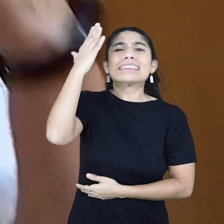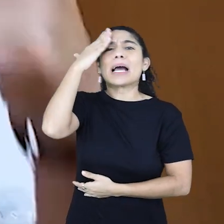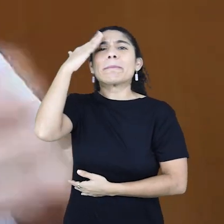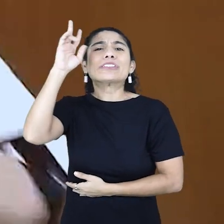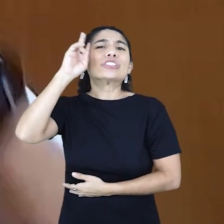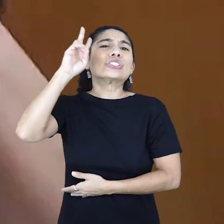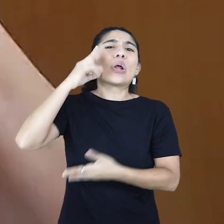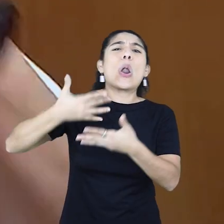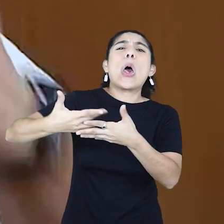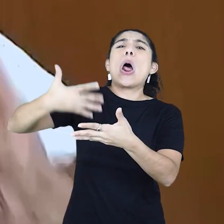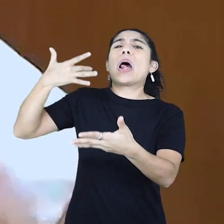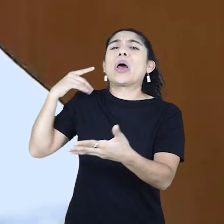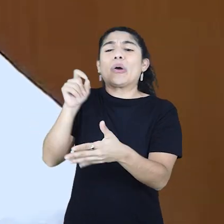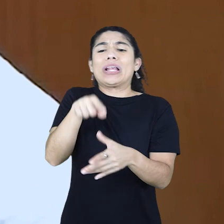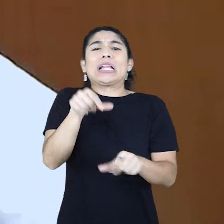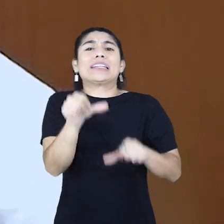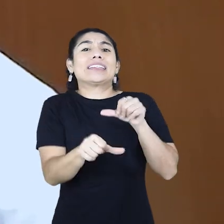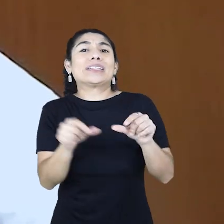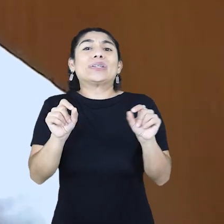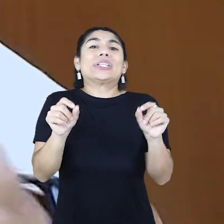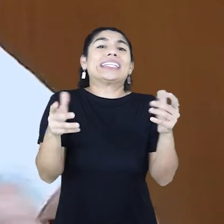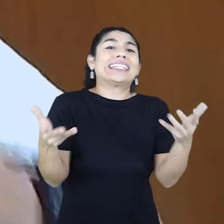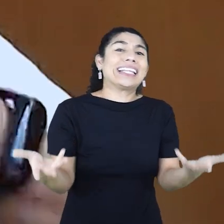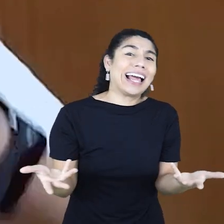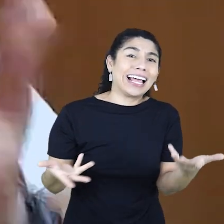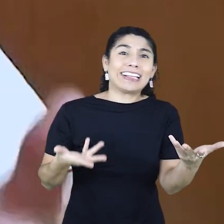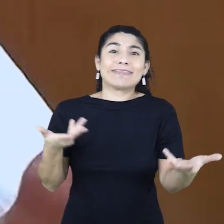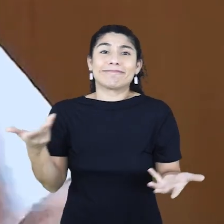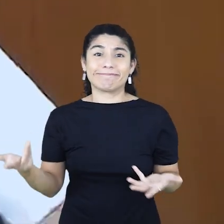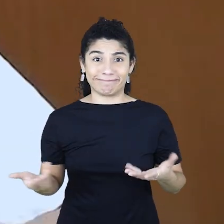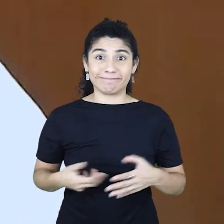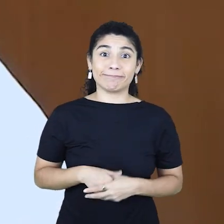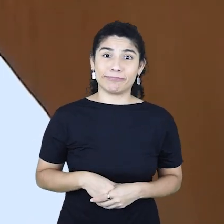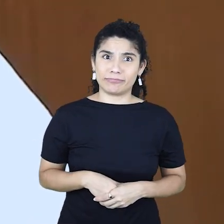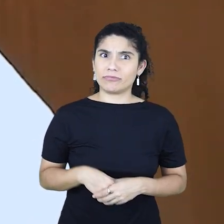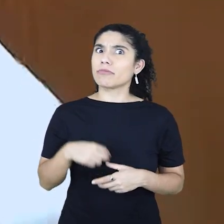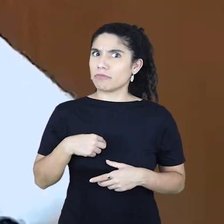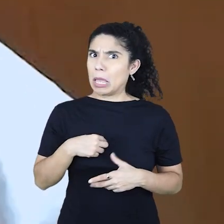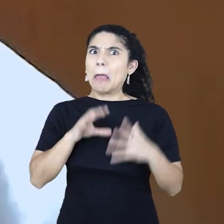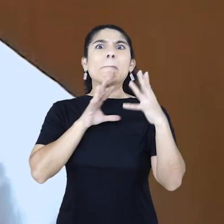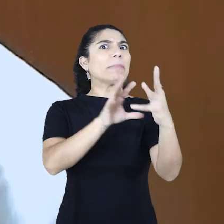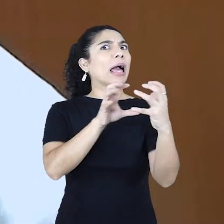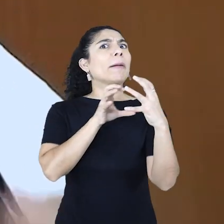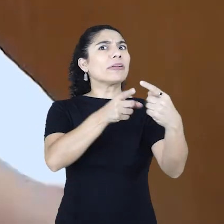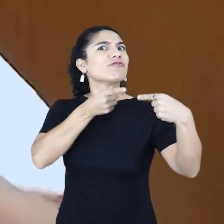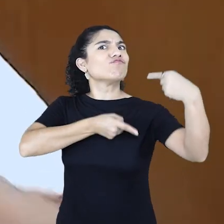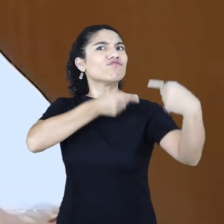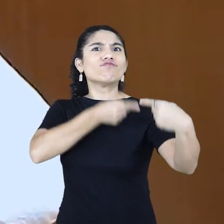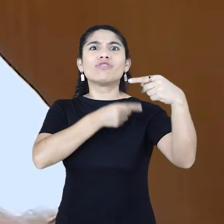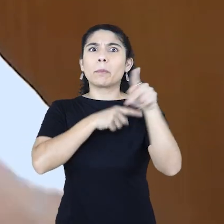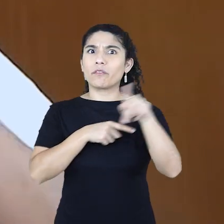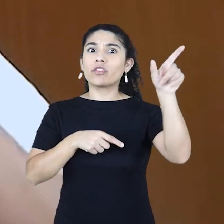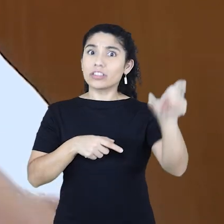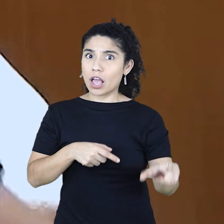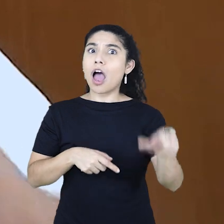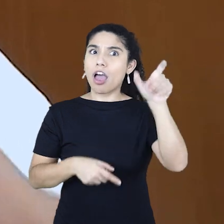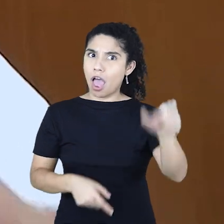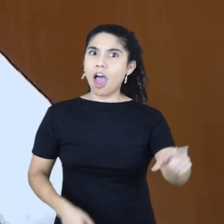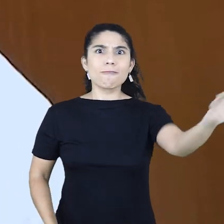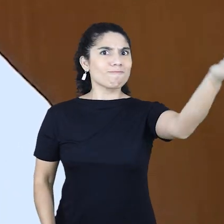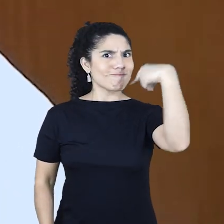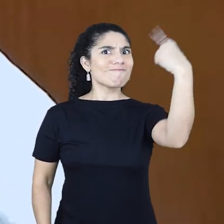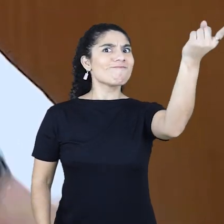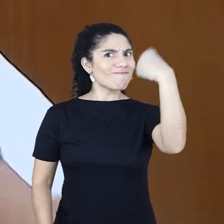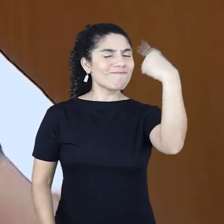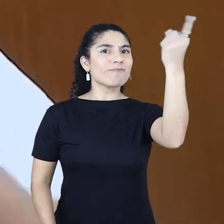saber da pré-história? O que isso muda? E eu vivia brigando com ela. Ela era uma das que mais me